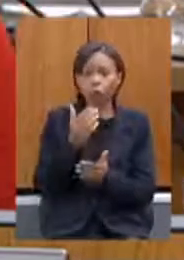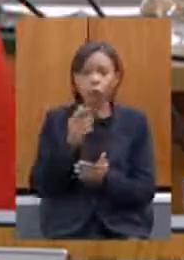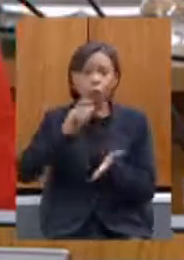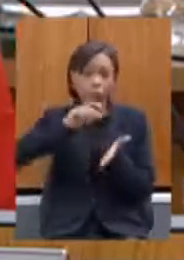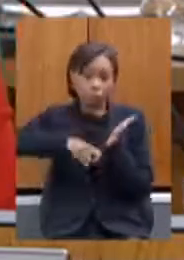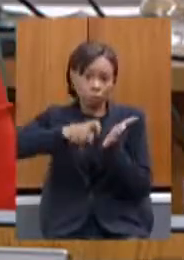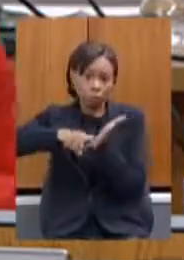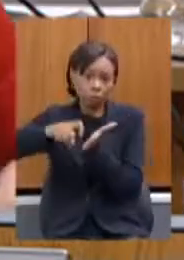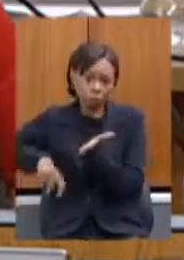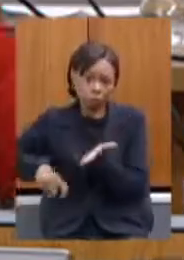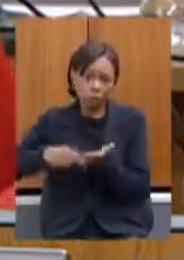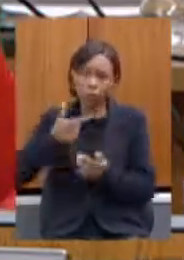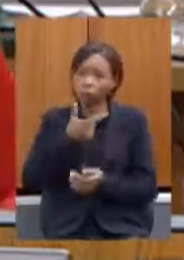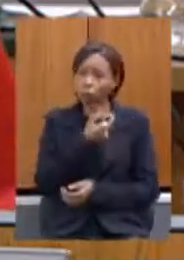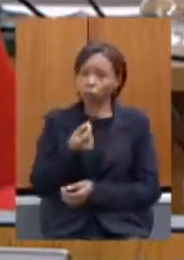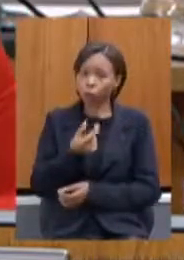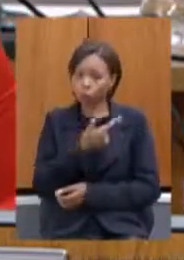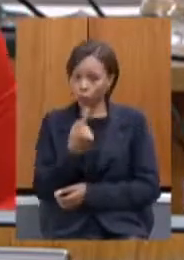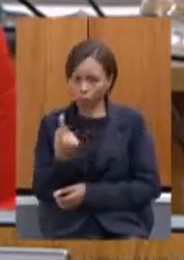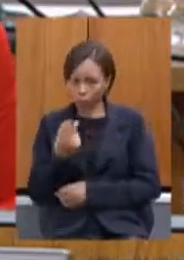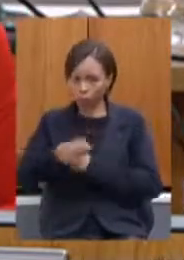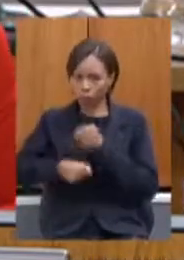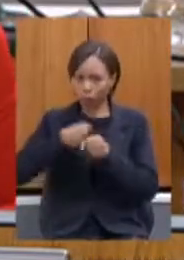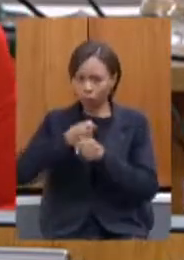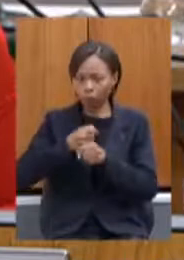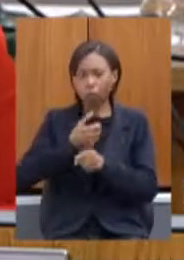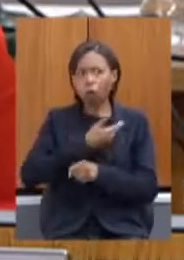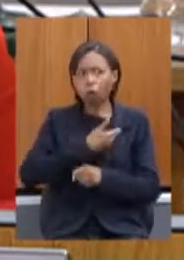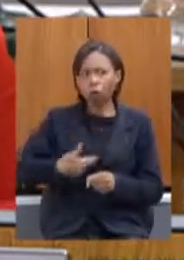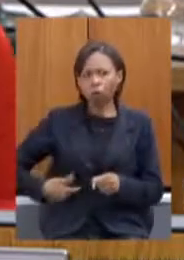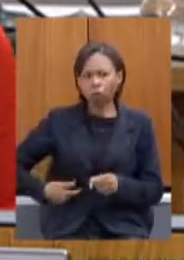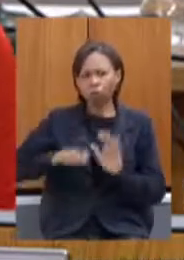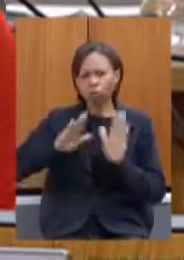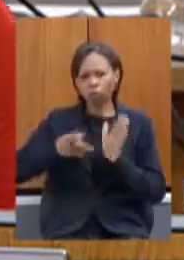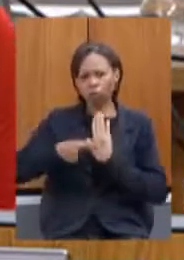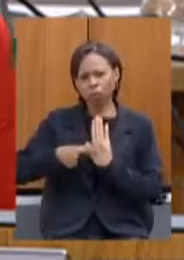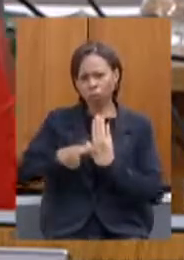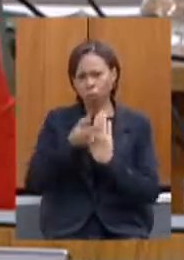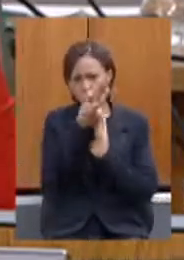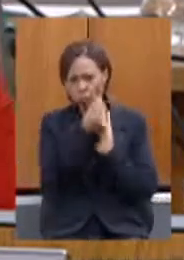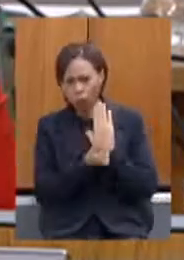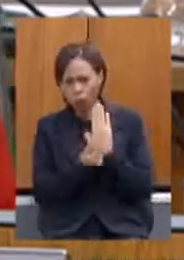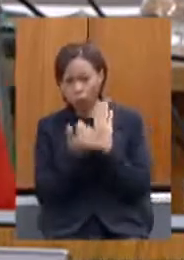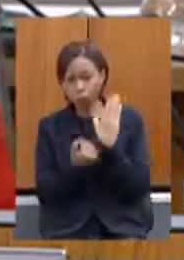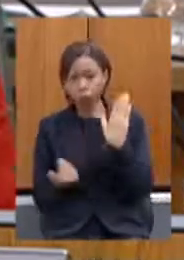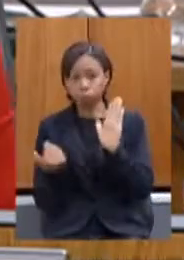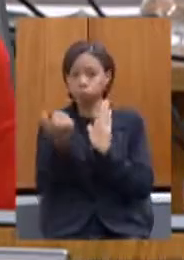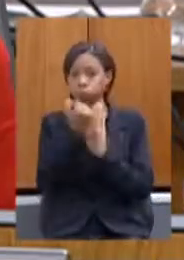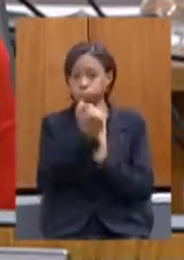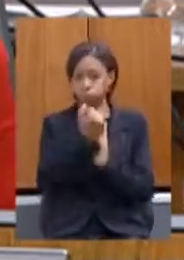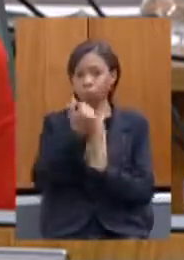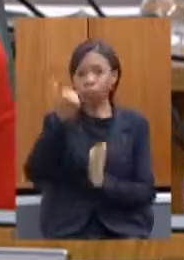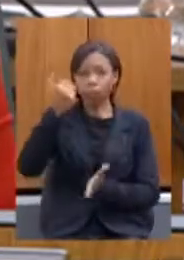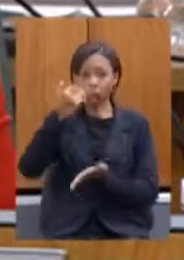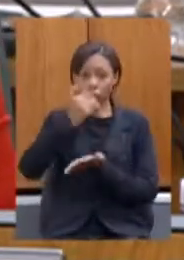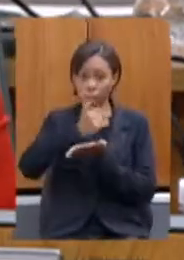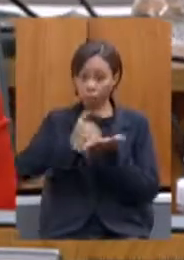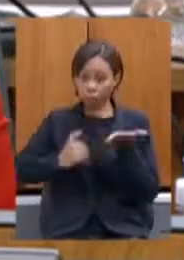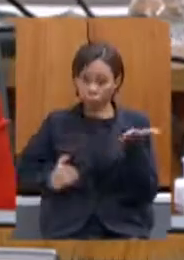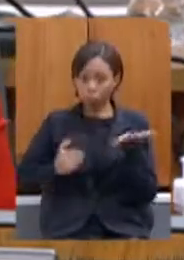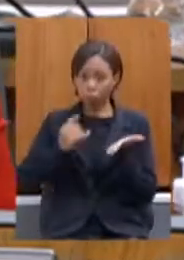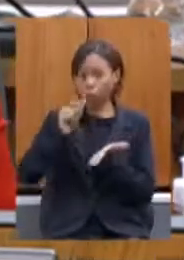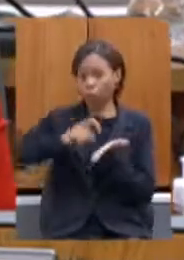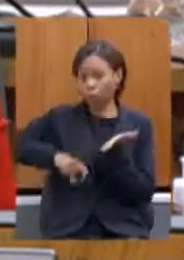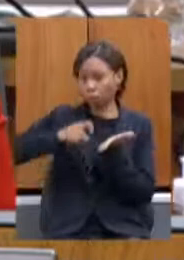o governo apresentou no orçamento um aumento de isenções renunciando a